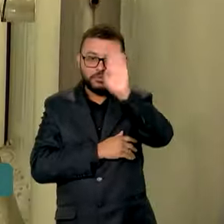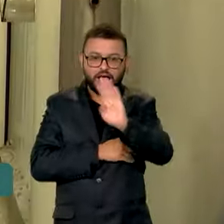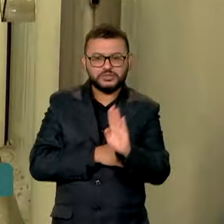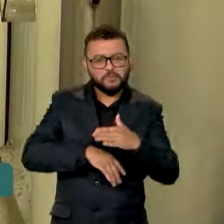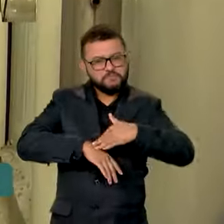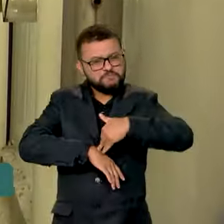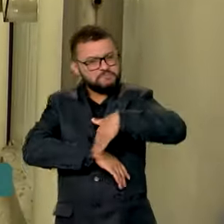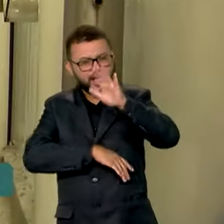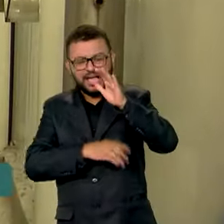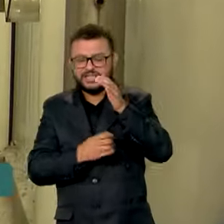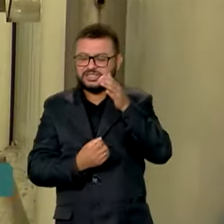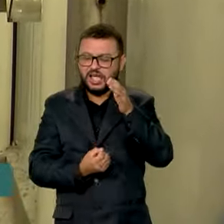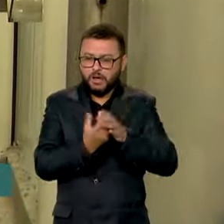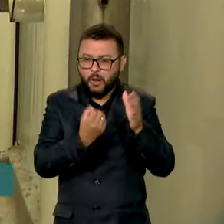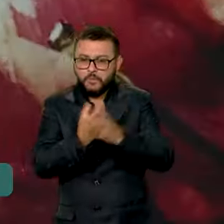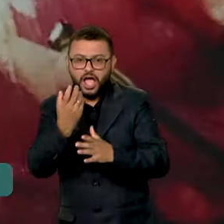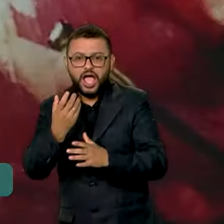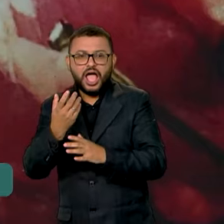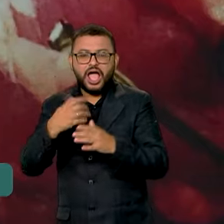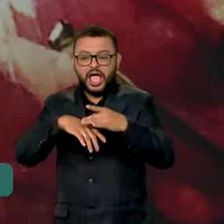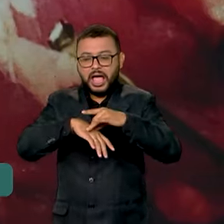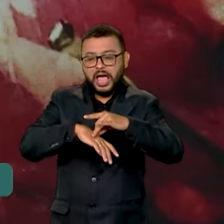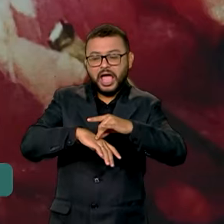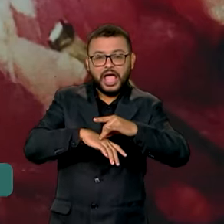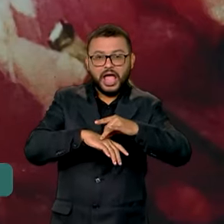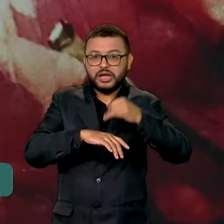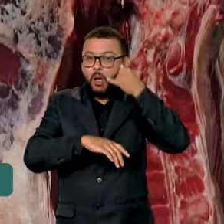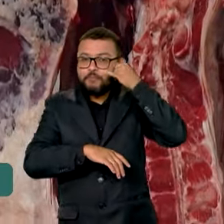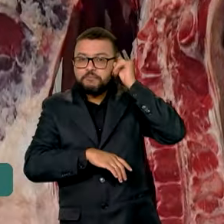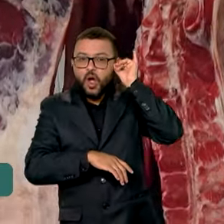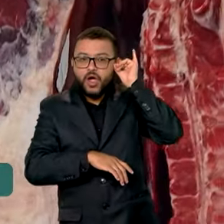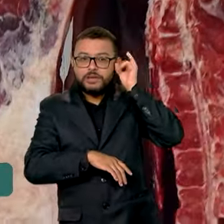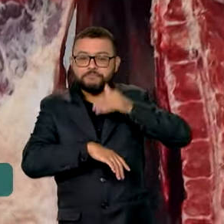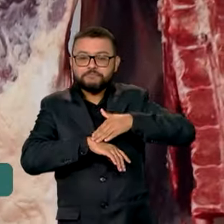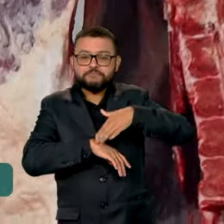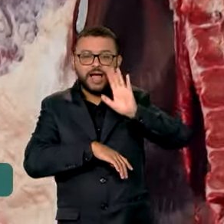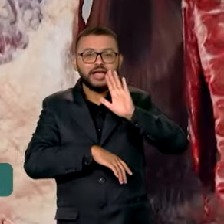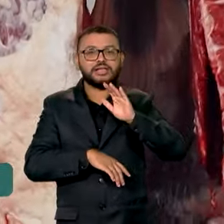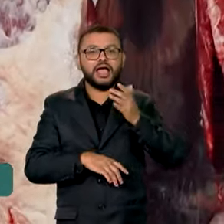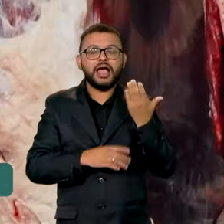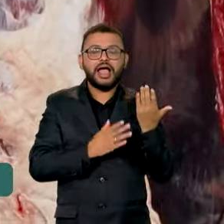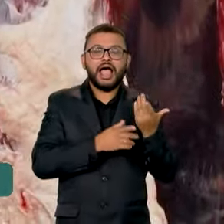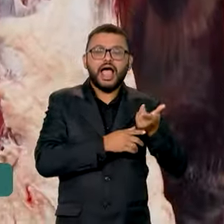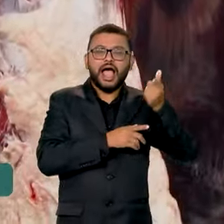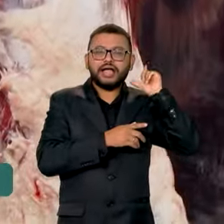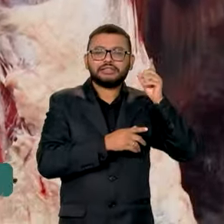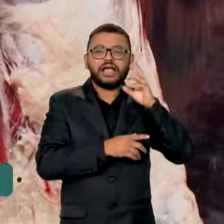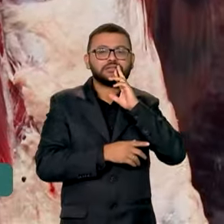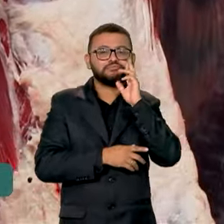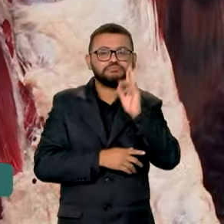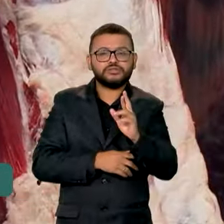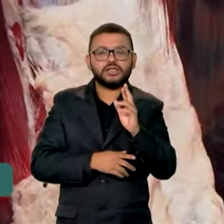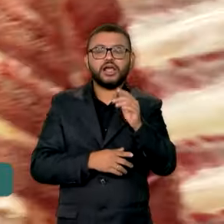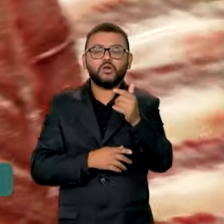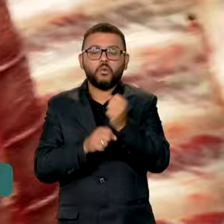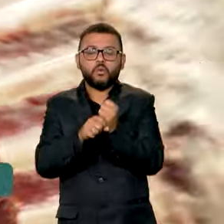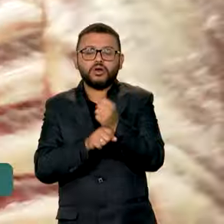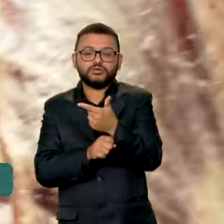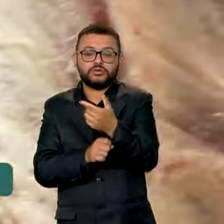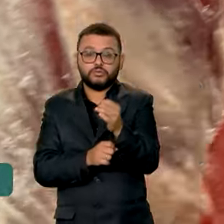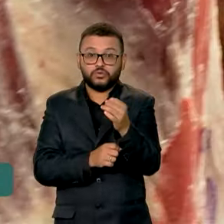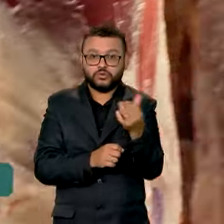volume de produção de carne bovina neste ano. Antes, o melhor resultado havia sido registrado em